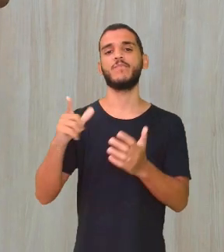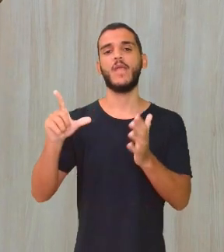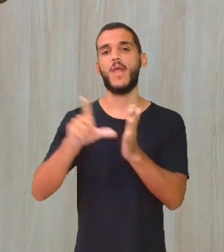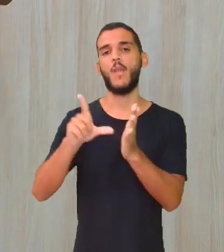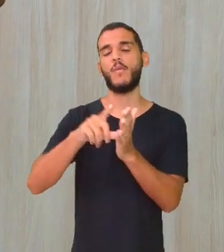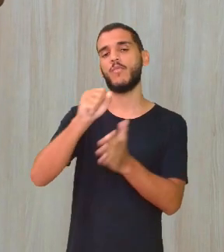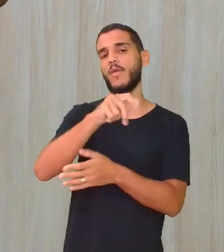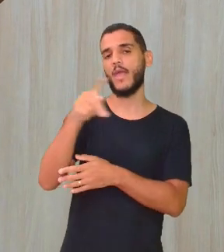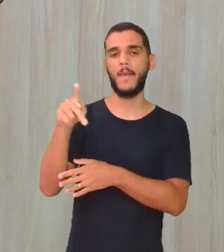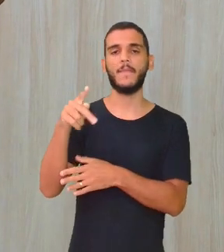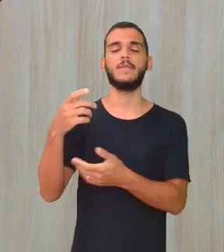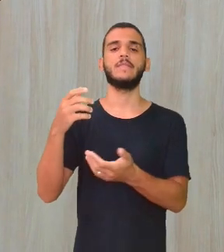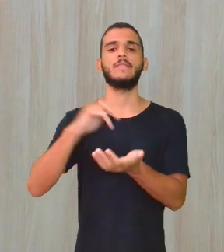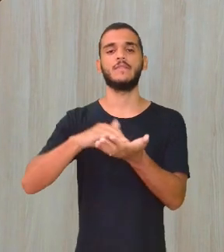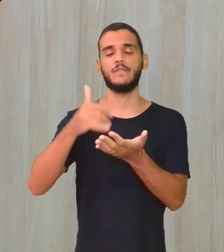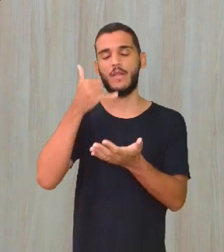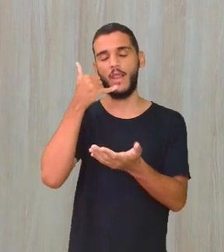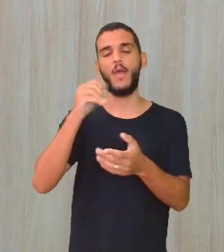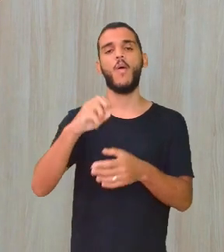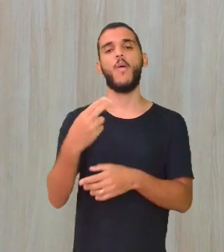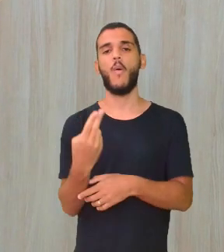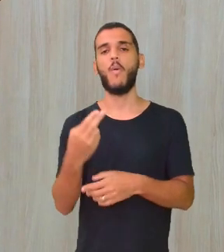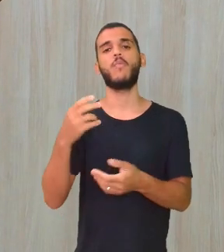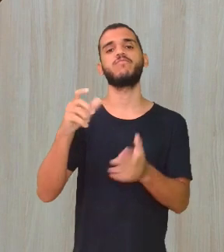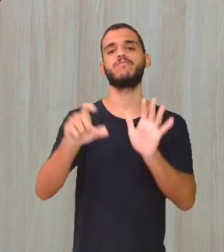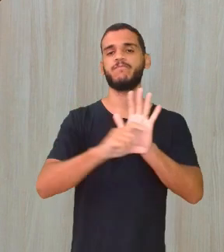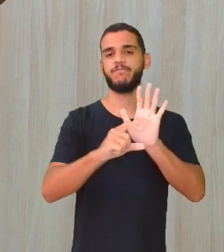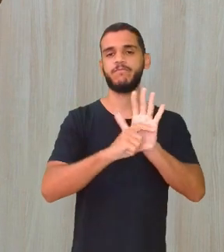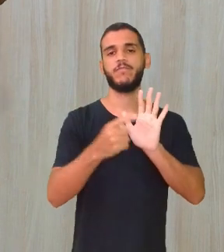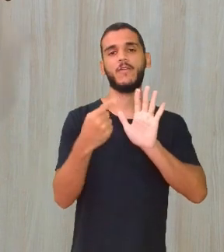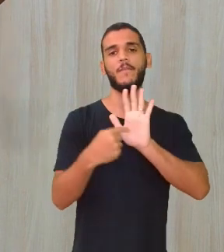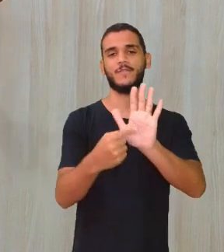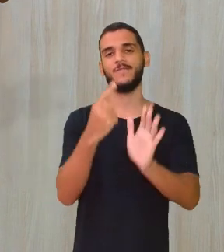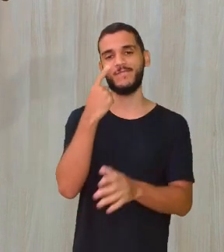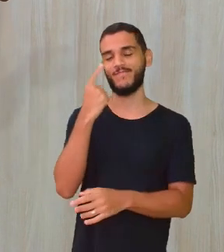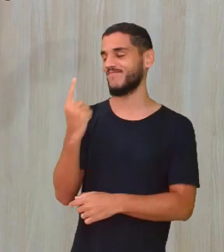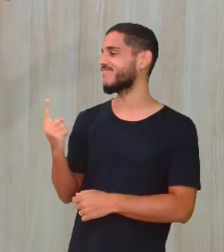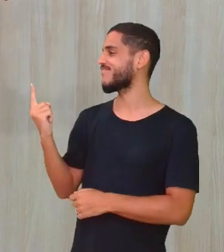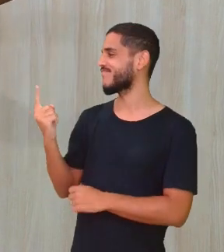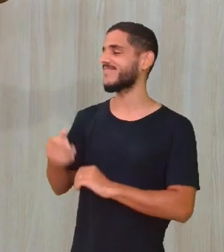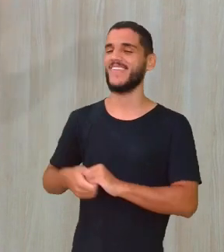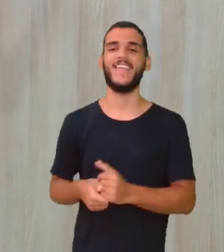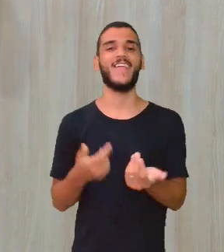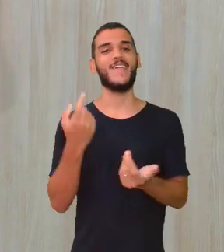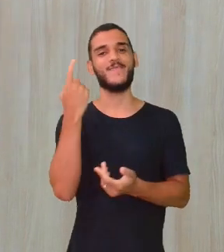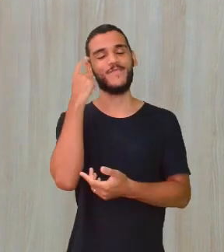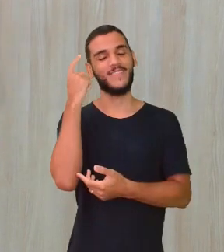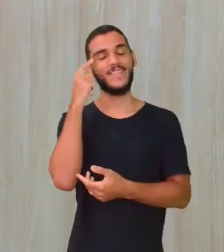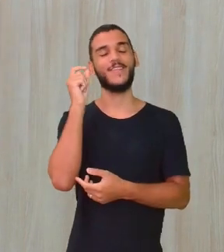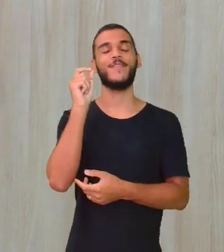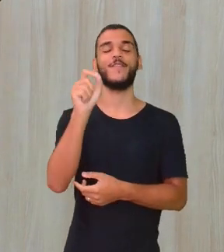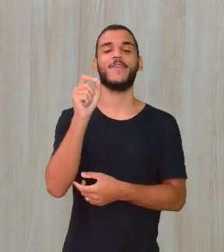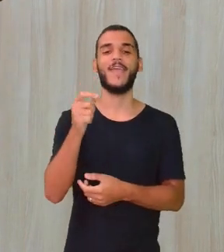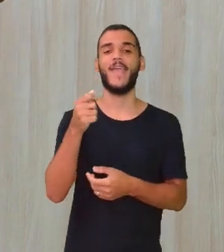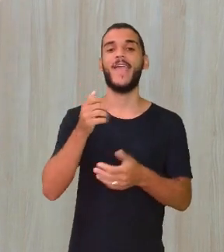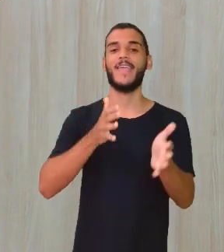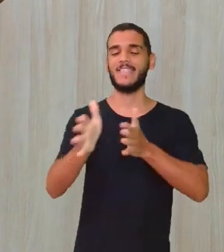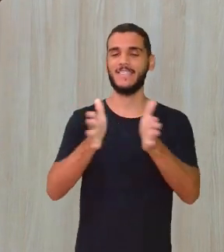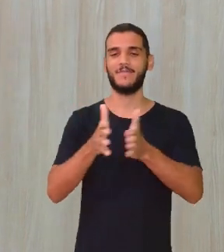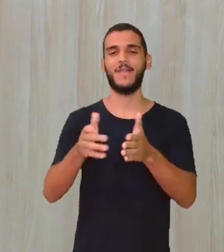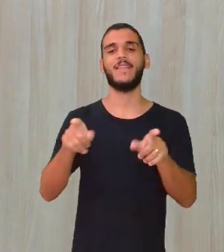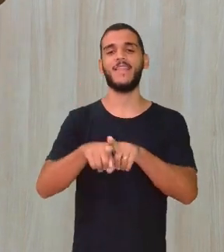ou pelo QR Code que vai aparecer abaixo. Tá certo? E pensando em acessibilidade, eu também vou agora me